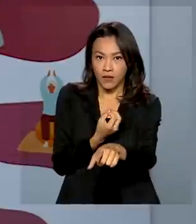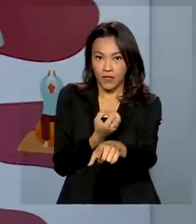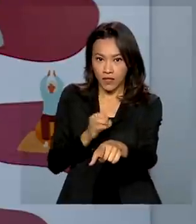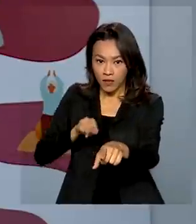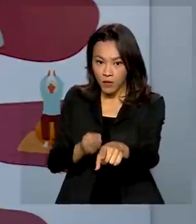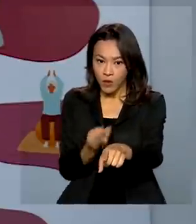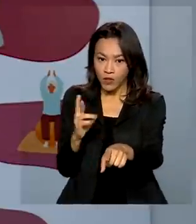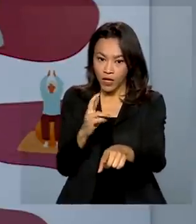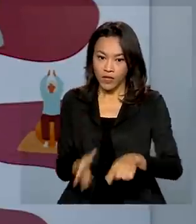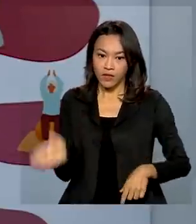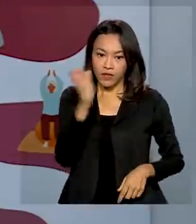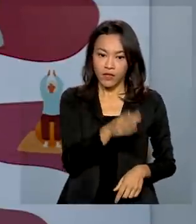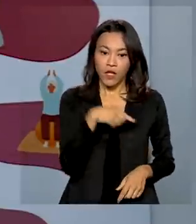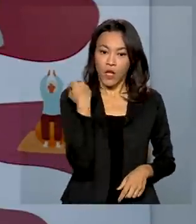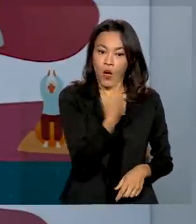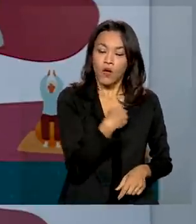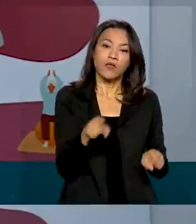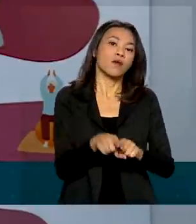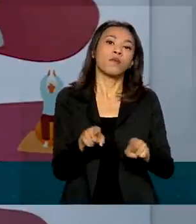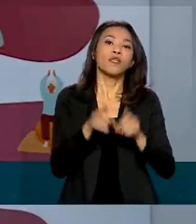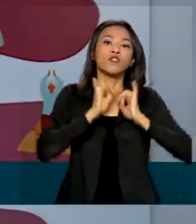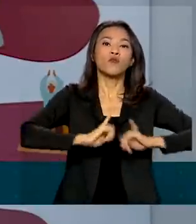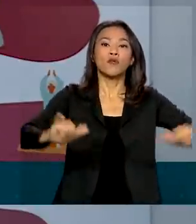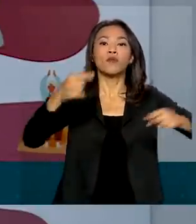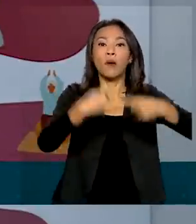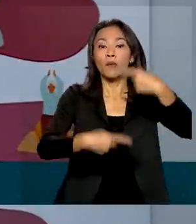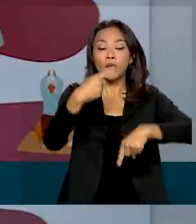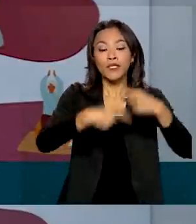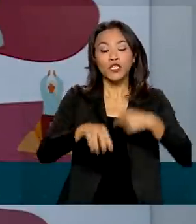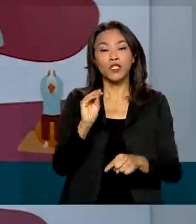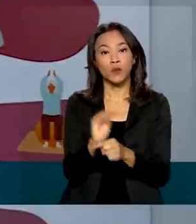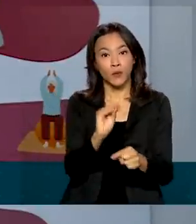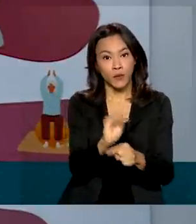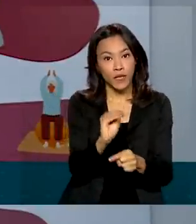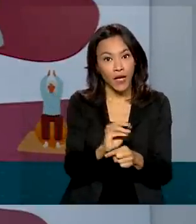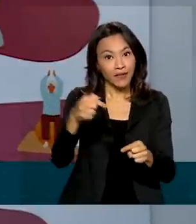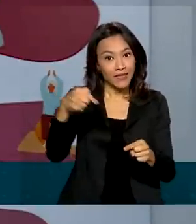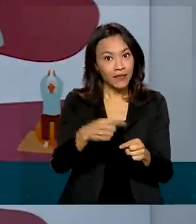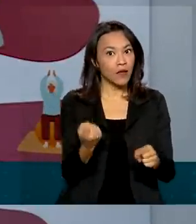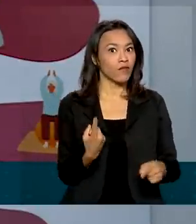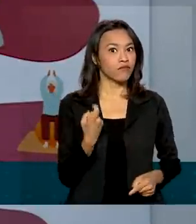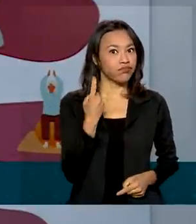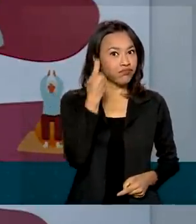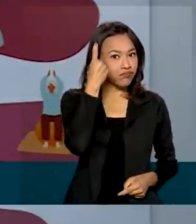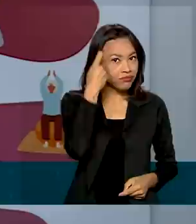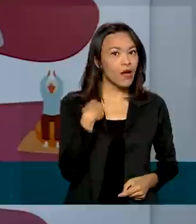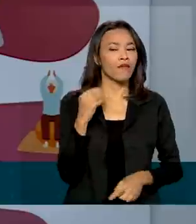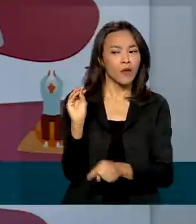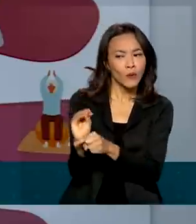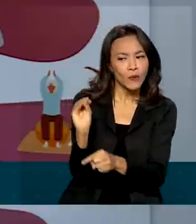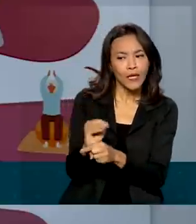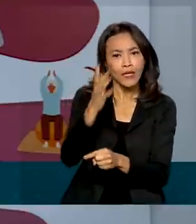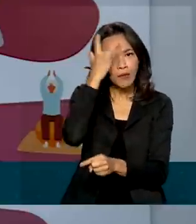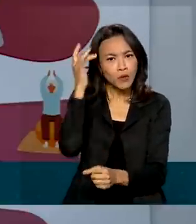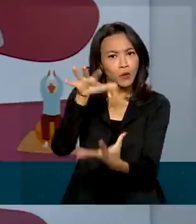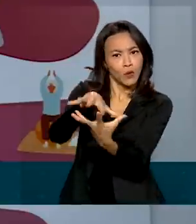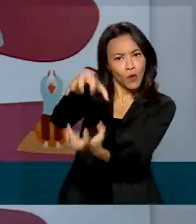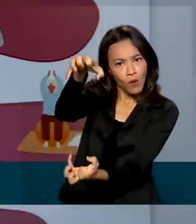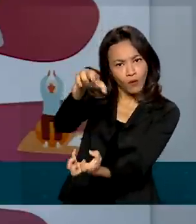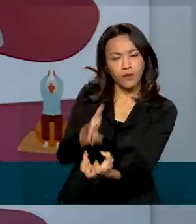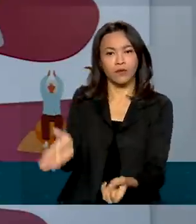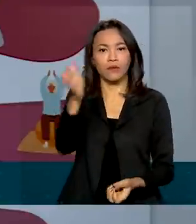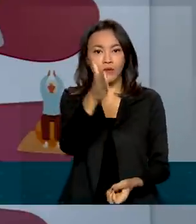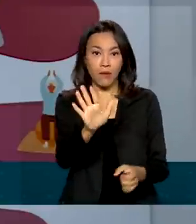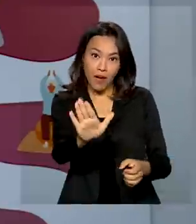lançando agora também a política de cuidados. É algo inédito que vai tratar não só da pessoa idosa, mas como também